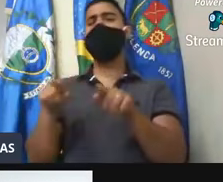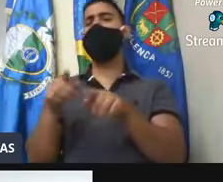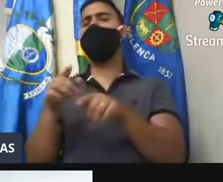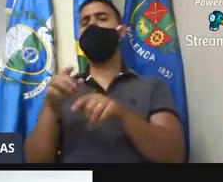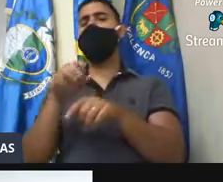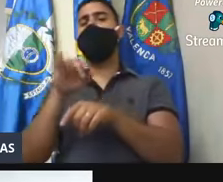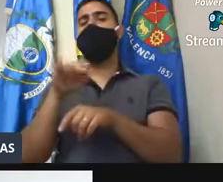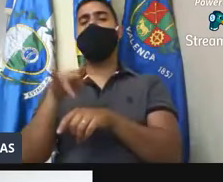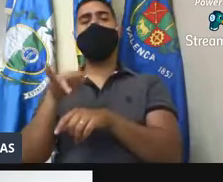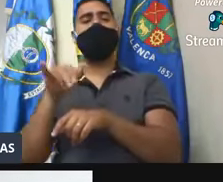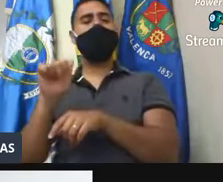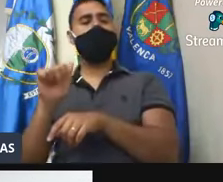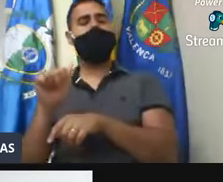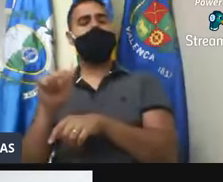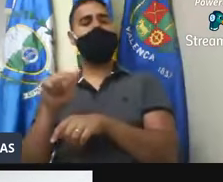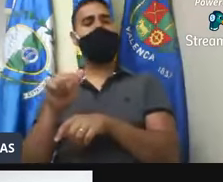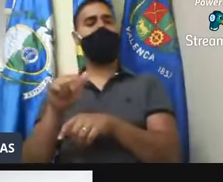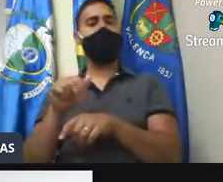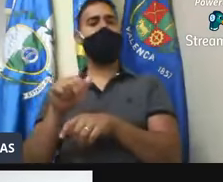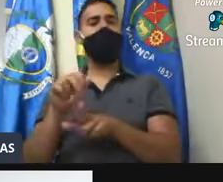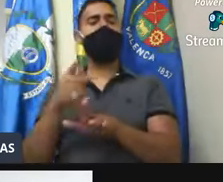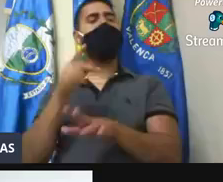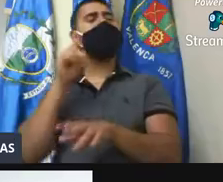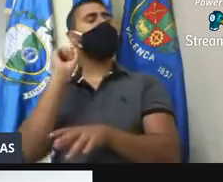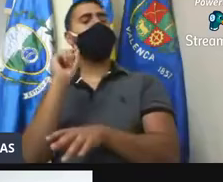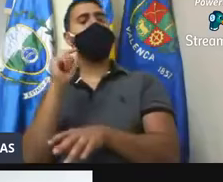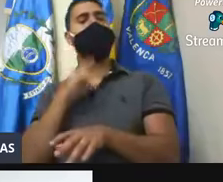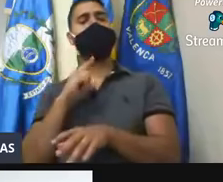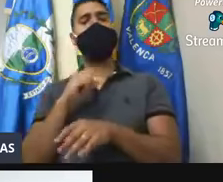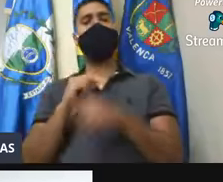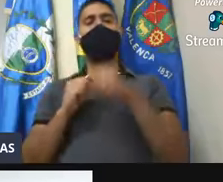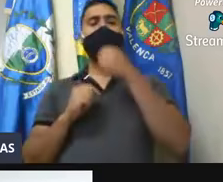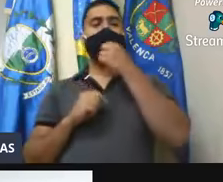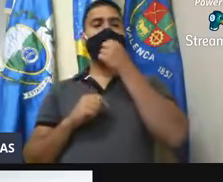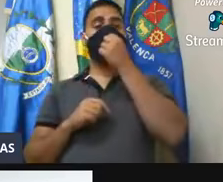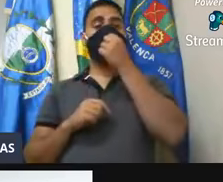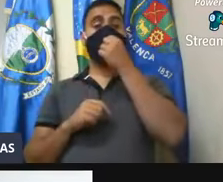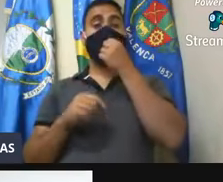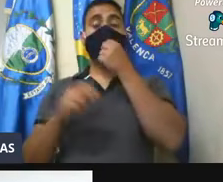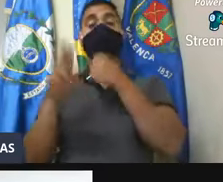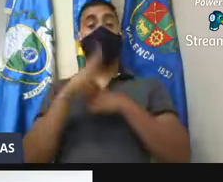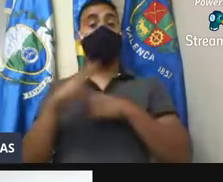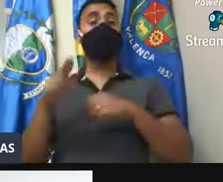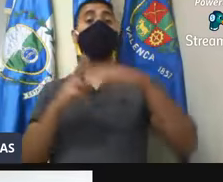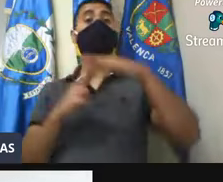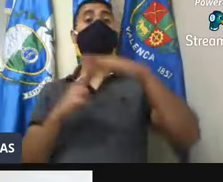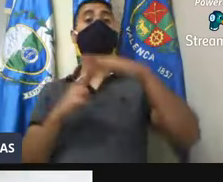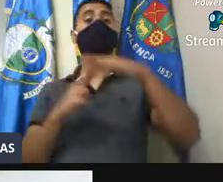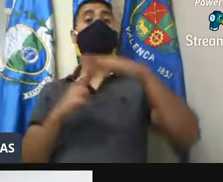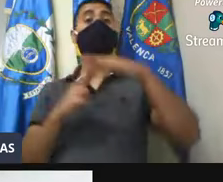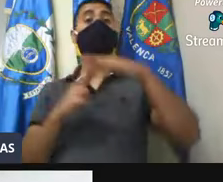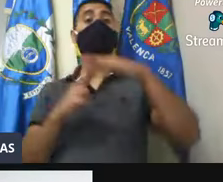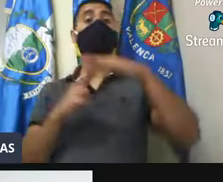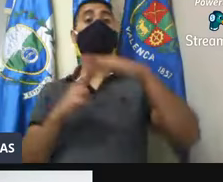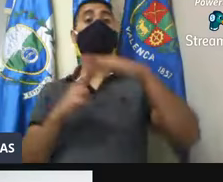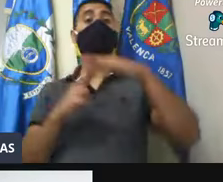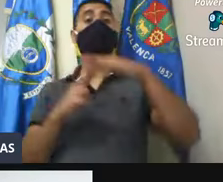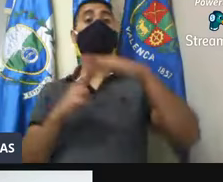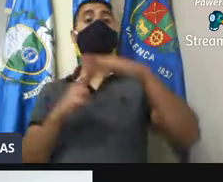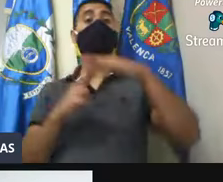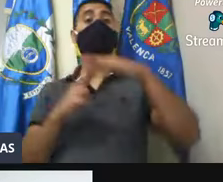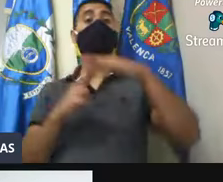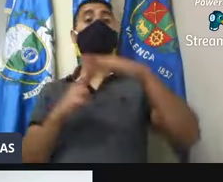INEA seria, que o INEA está ocupando uma parcela da rodoviária da lá do distrito. Então, de